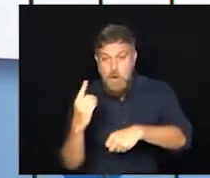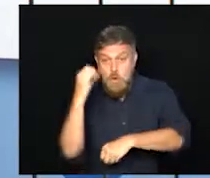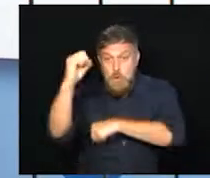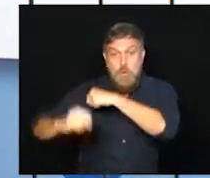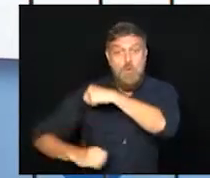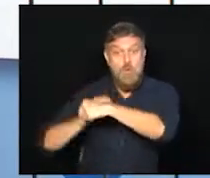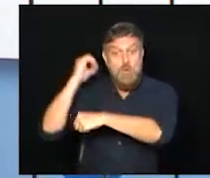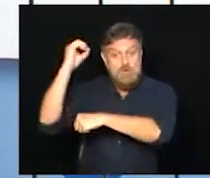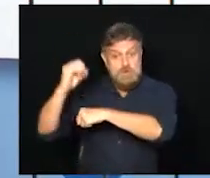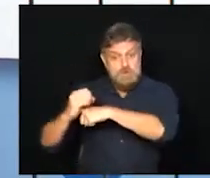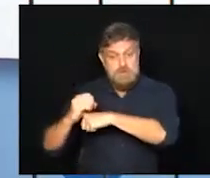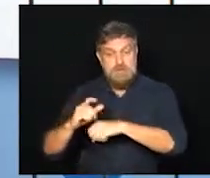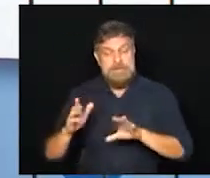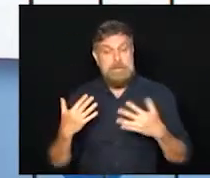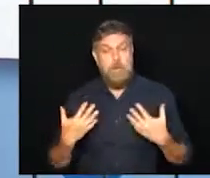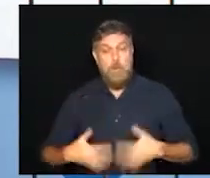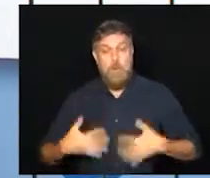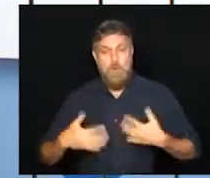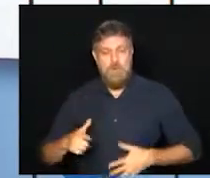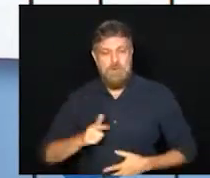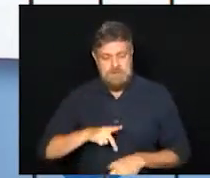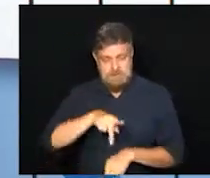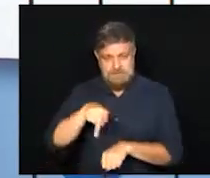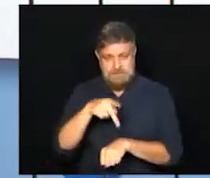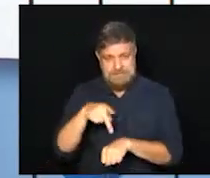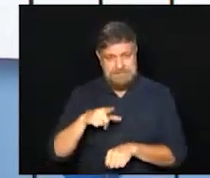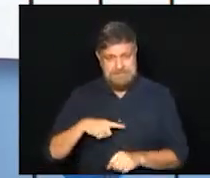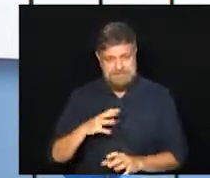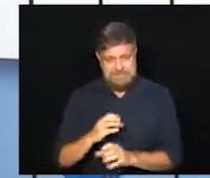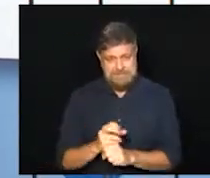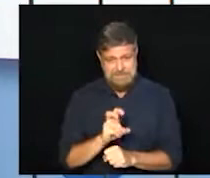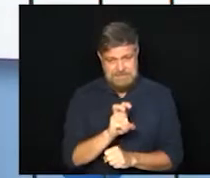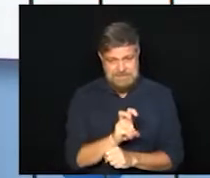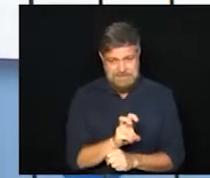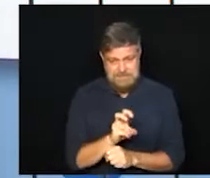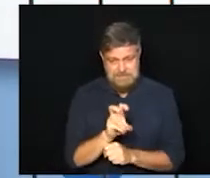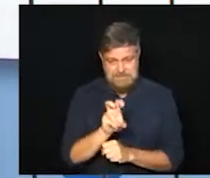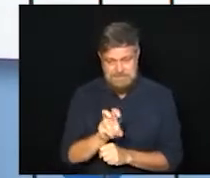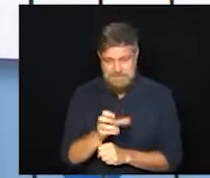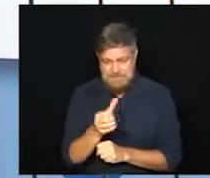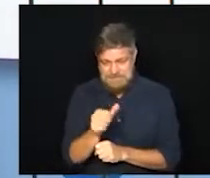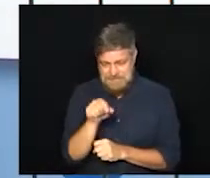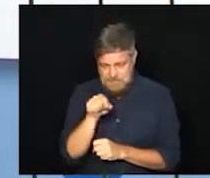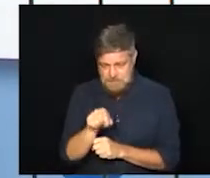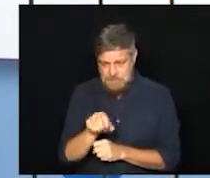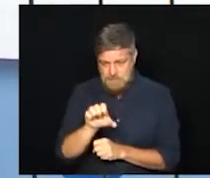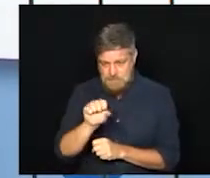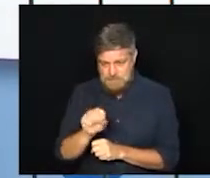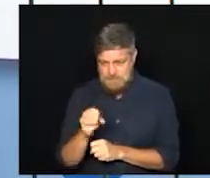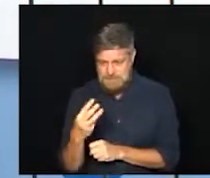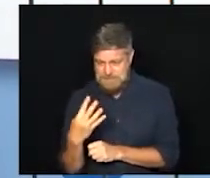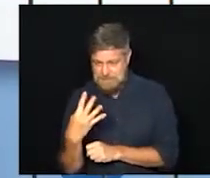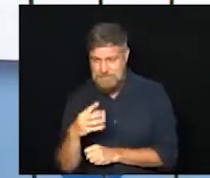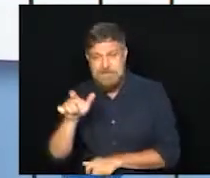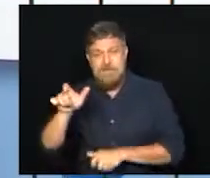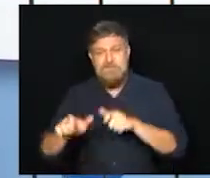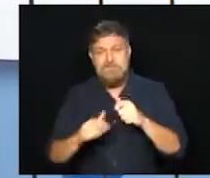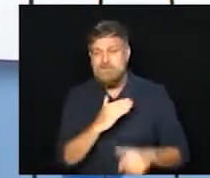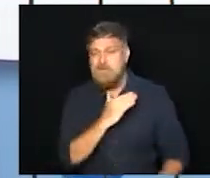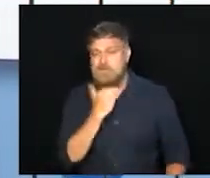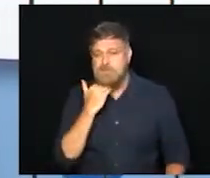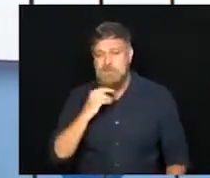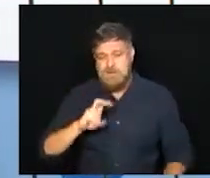horas. Nós temos no país 556.834 óbitos